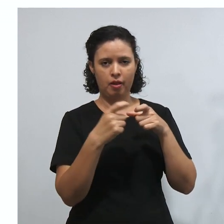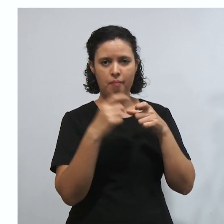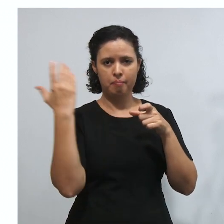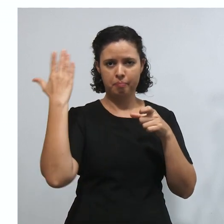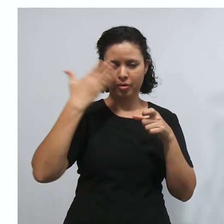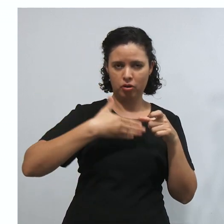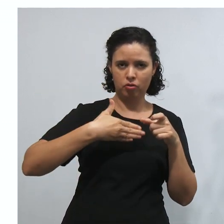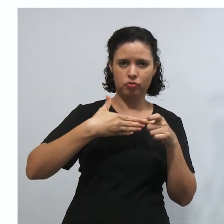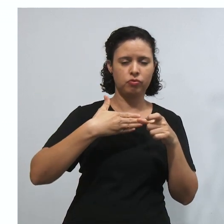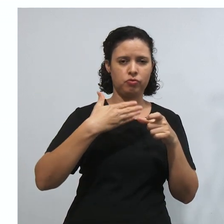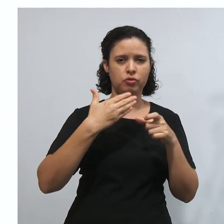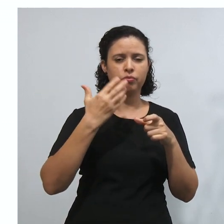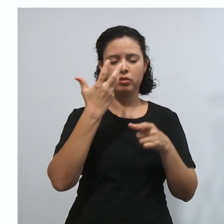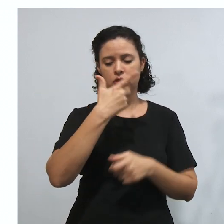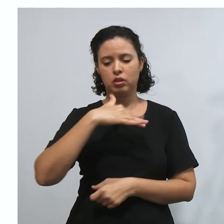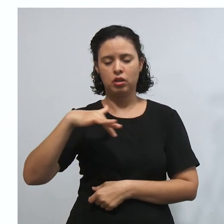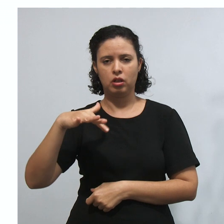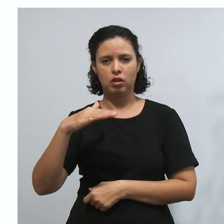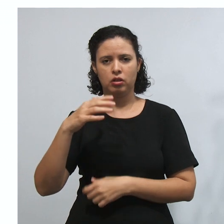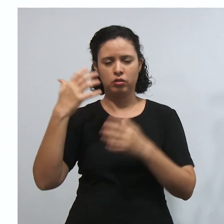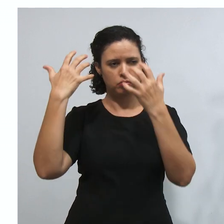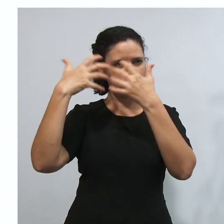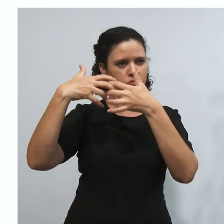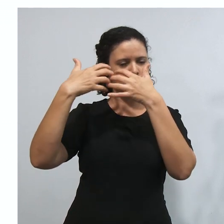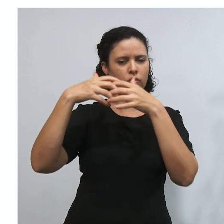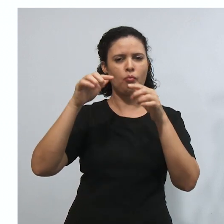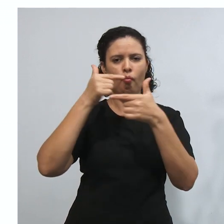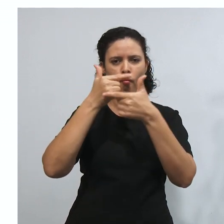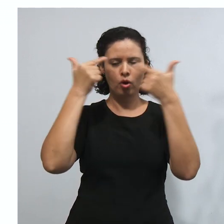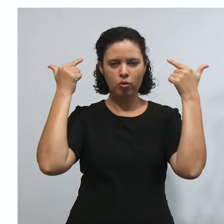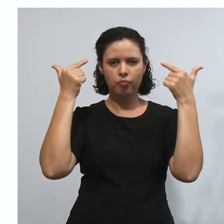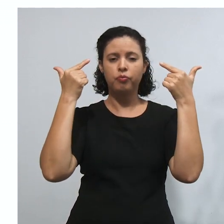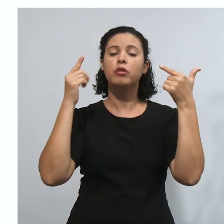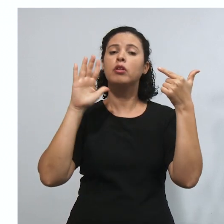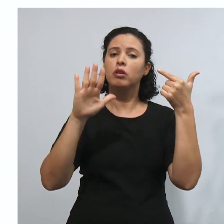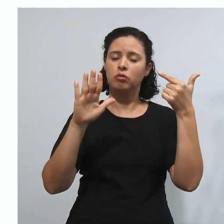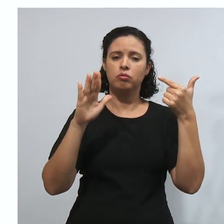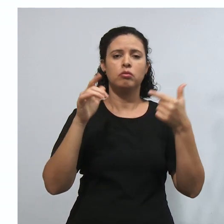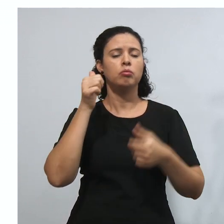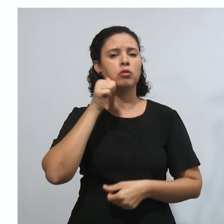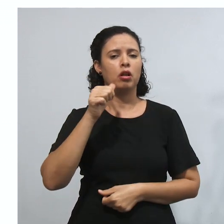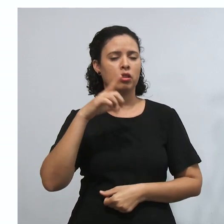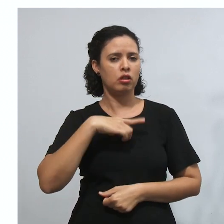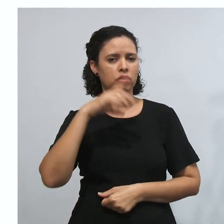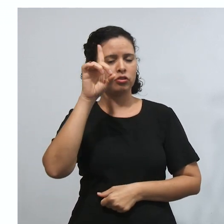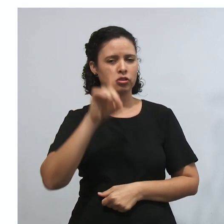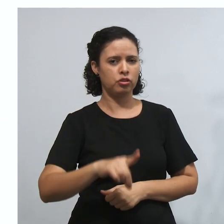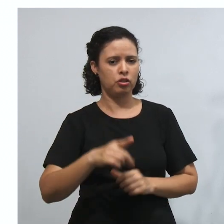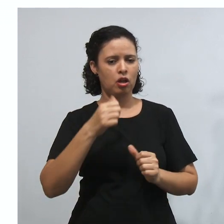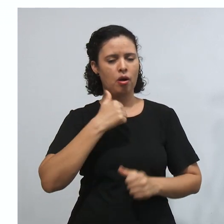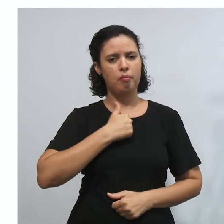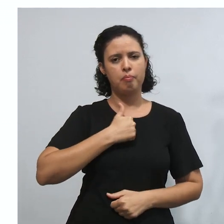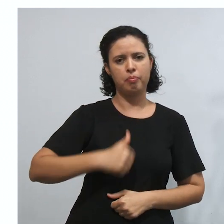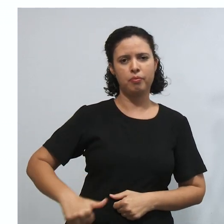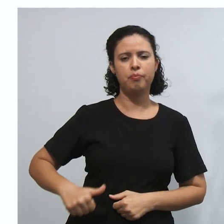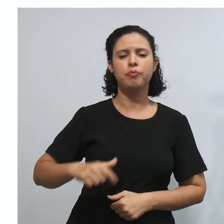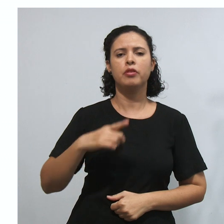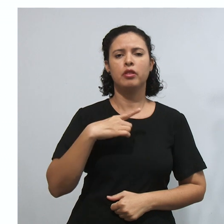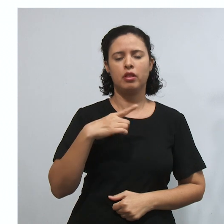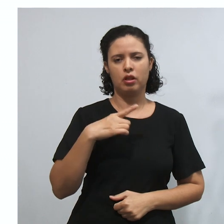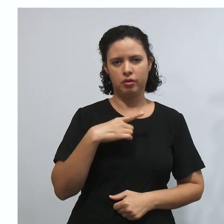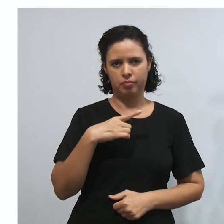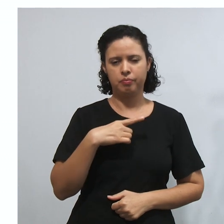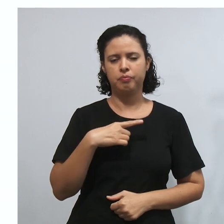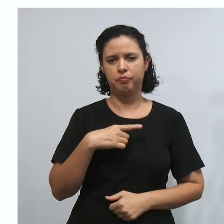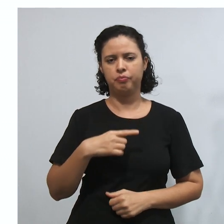Então, é por isso que a gente fala que tem eficácia erga homens, porque vai alcançar a todos indistintamente,